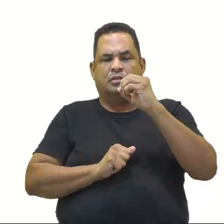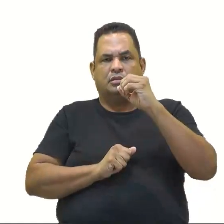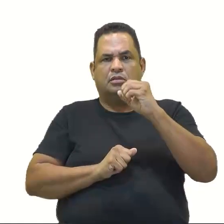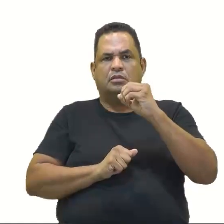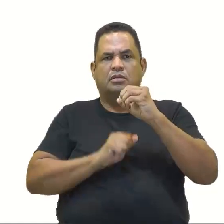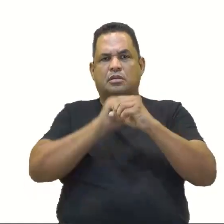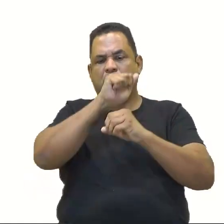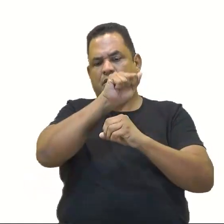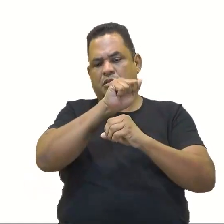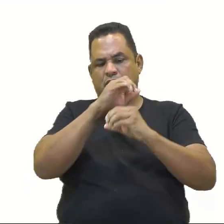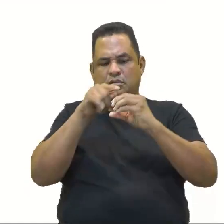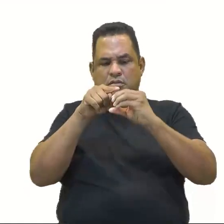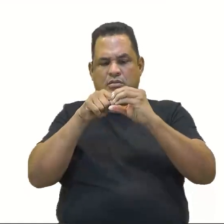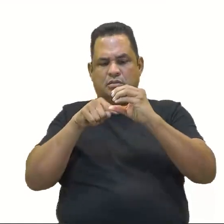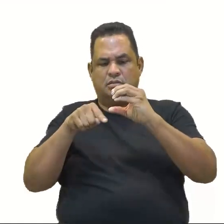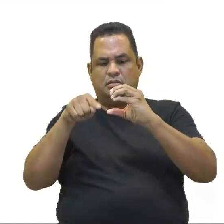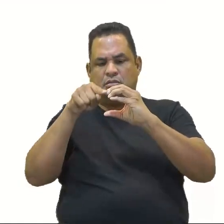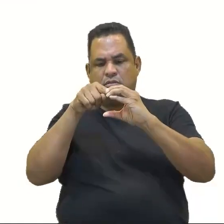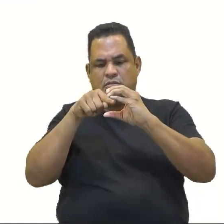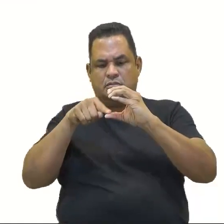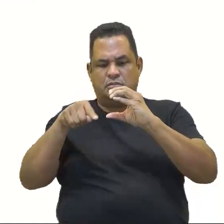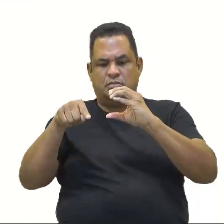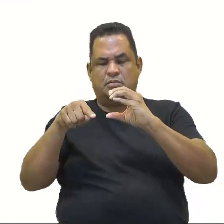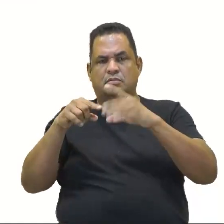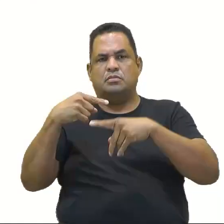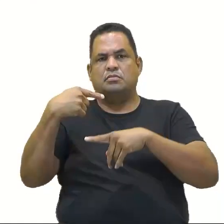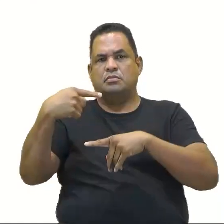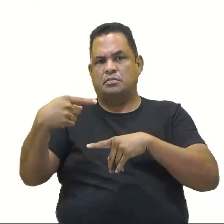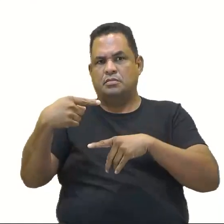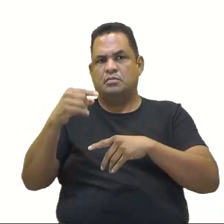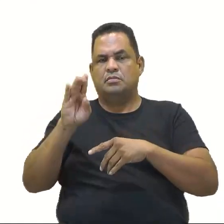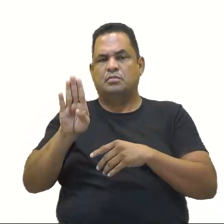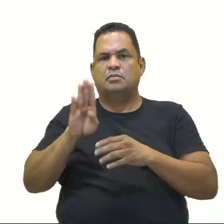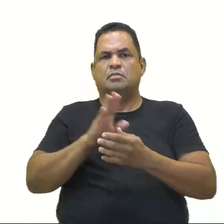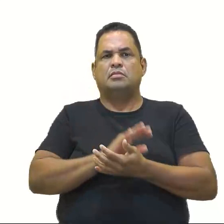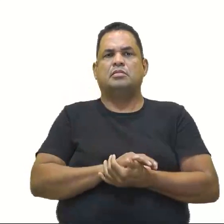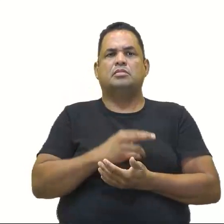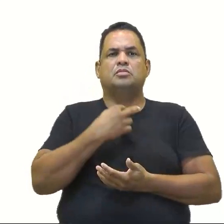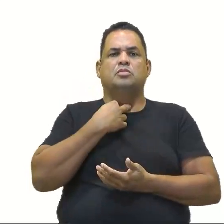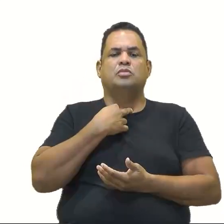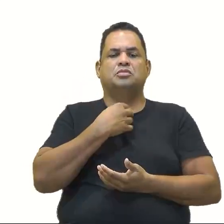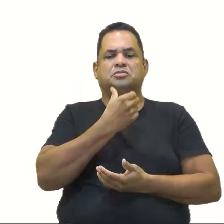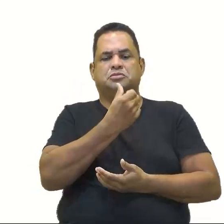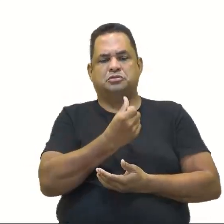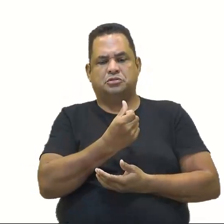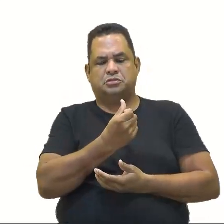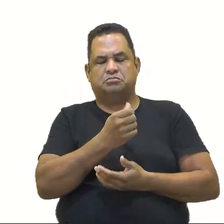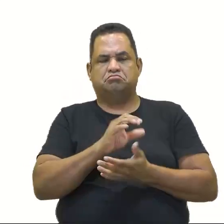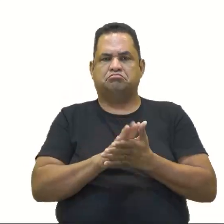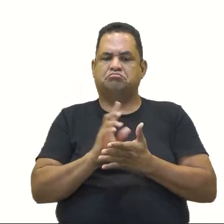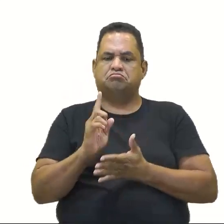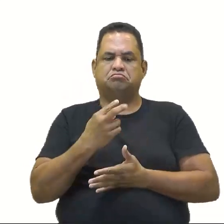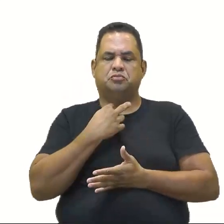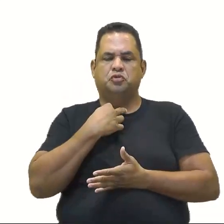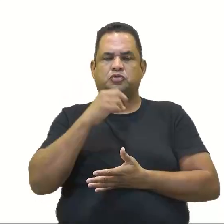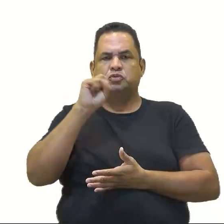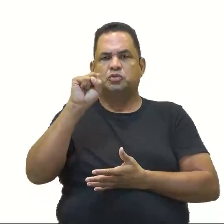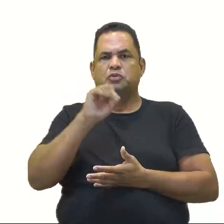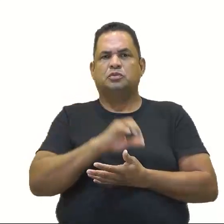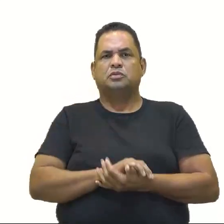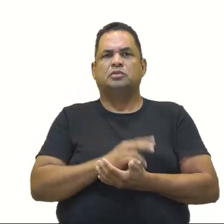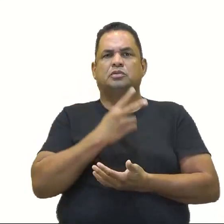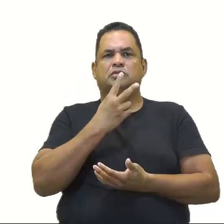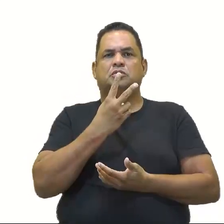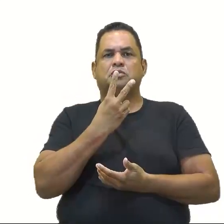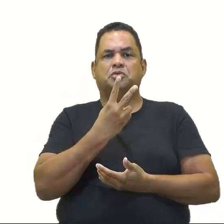tudo que tem no B. Não me interessa. Então não pode o 6, não pode o 8. Quem sobrou? 2 e 4.